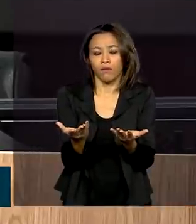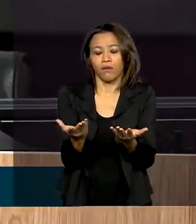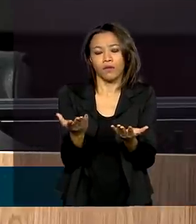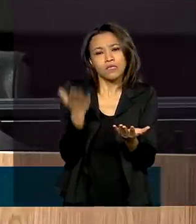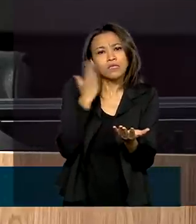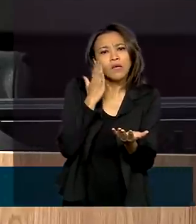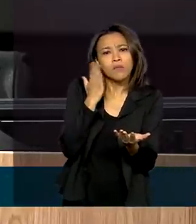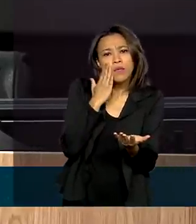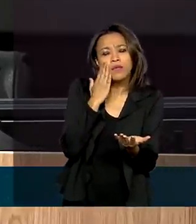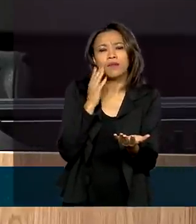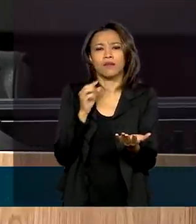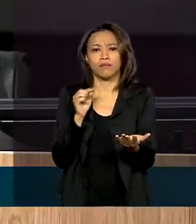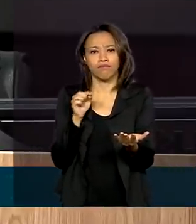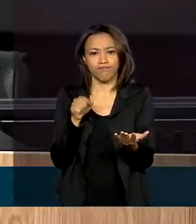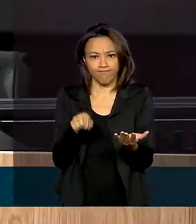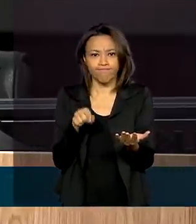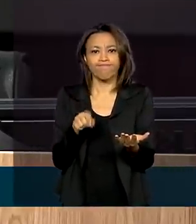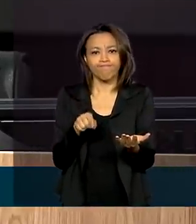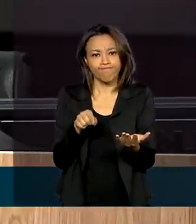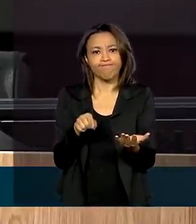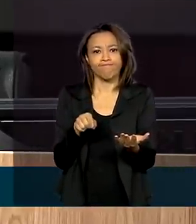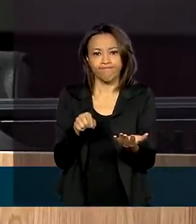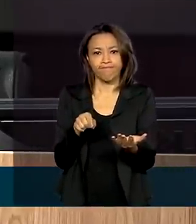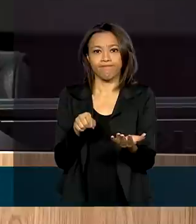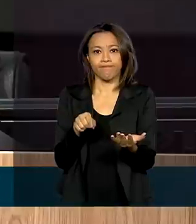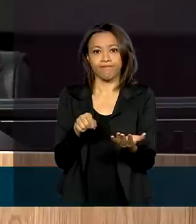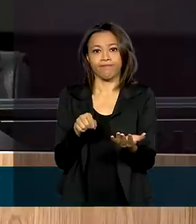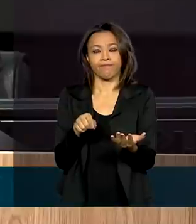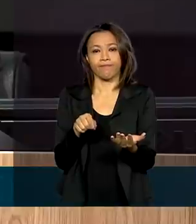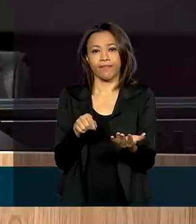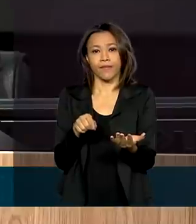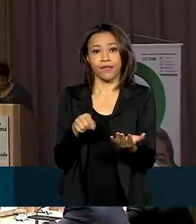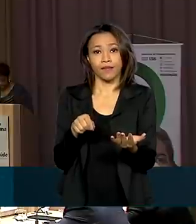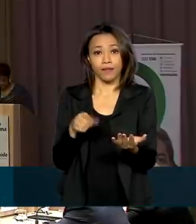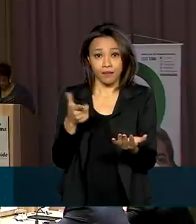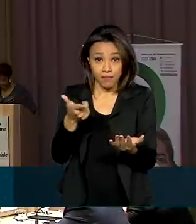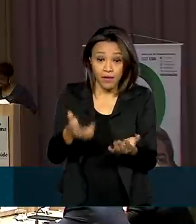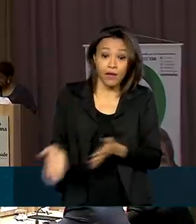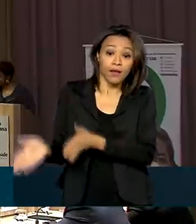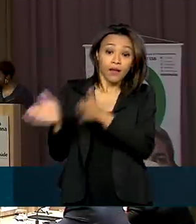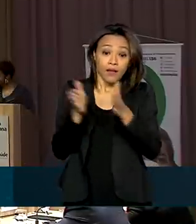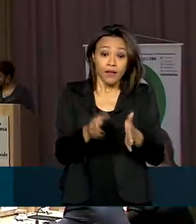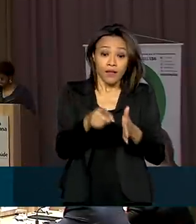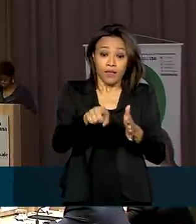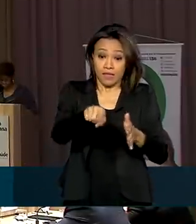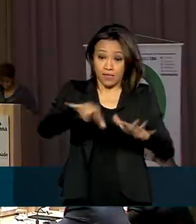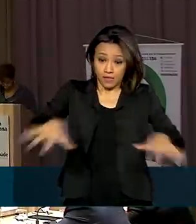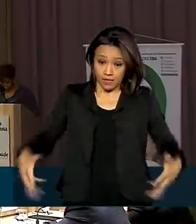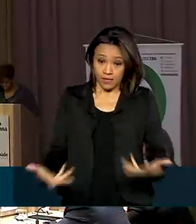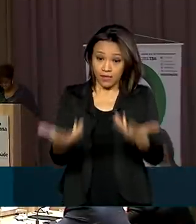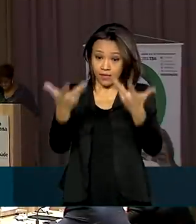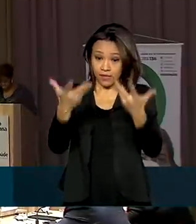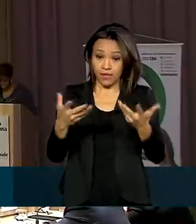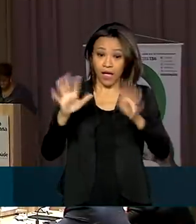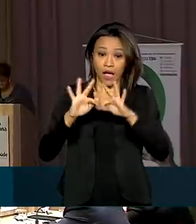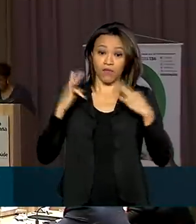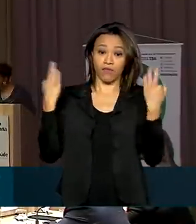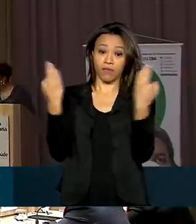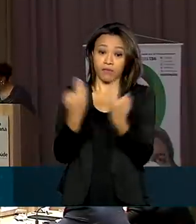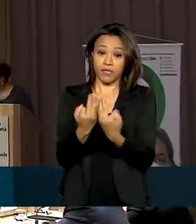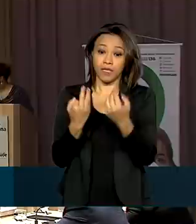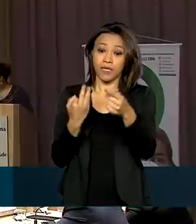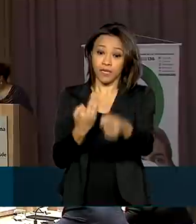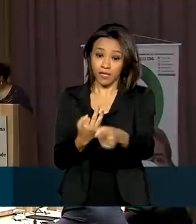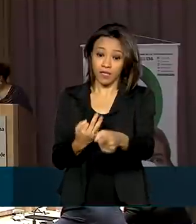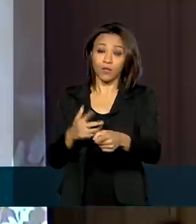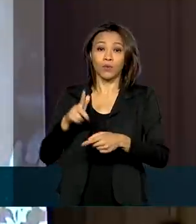endossarem ao final. Durante a cerimônia, a família do apresentador Gugu Liberato